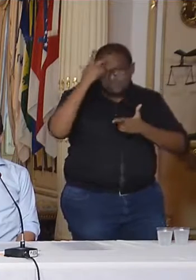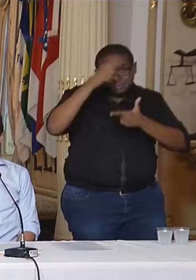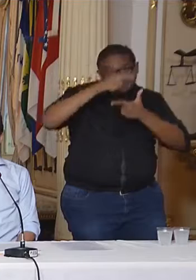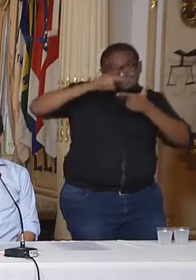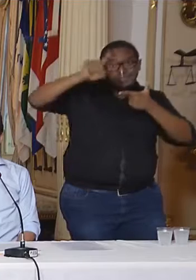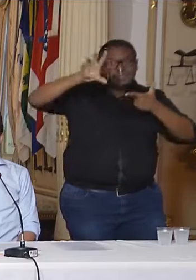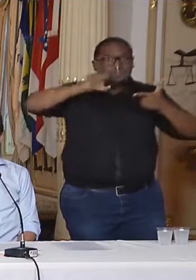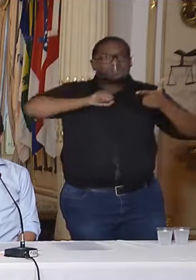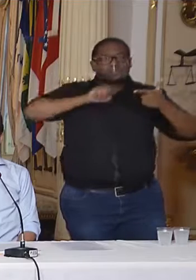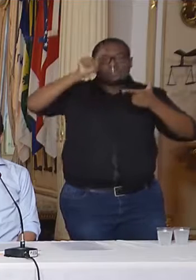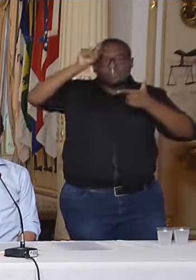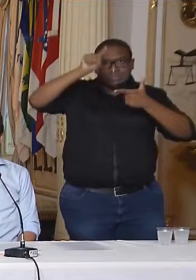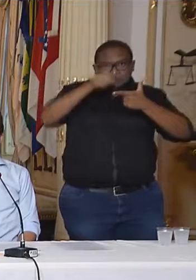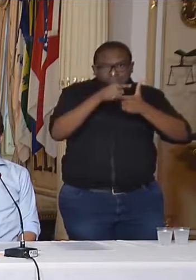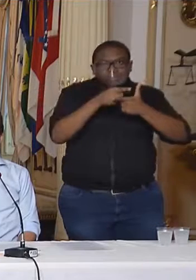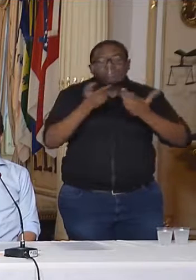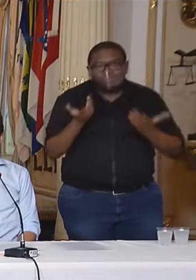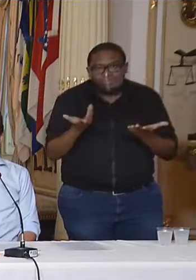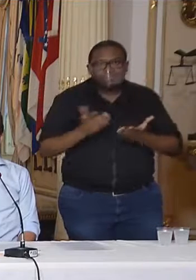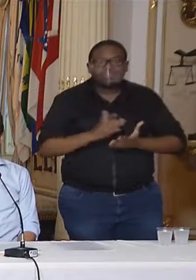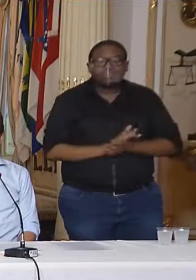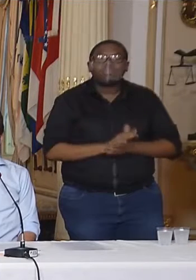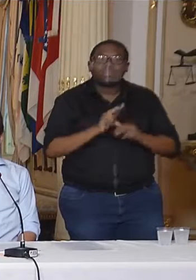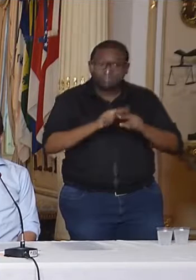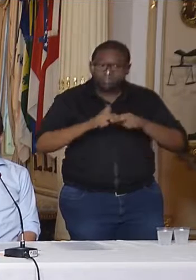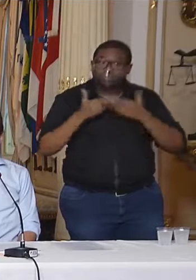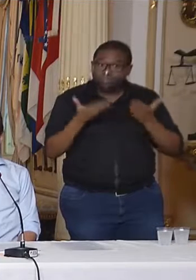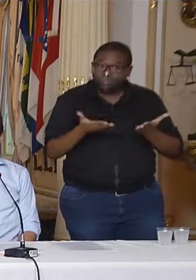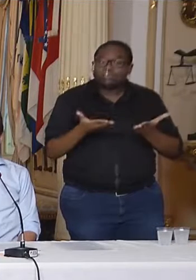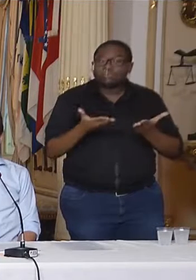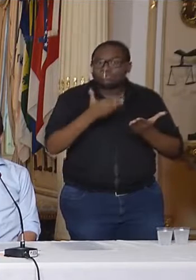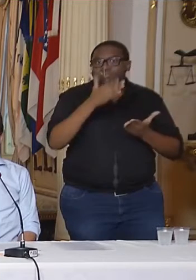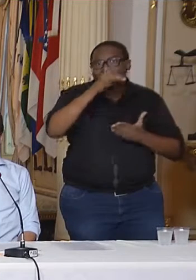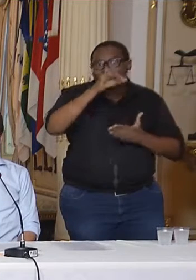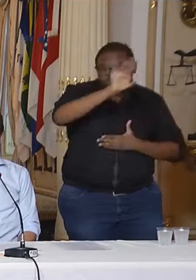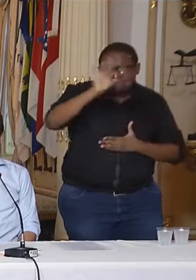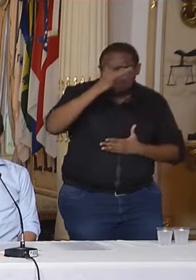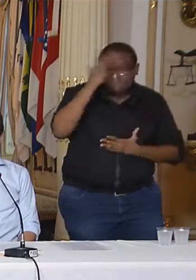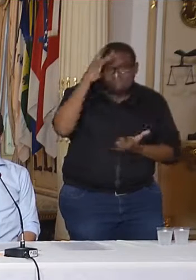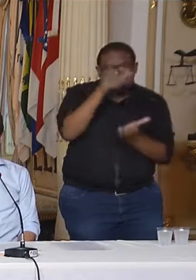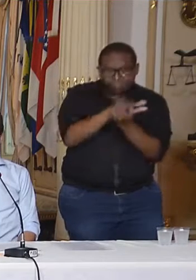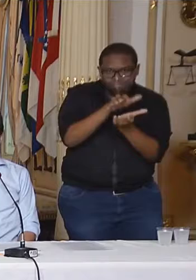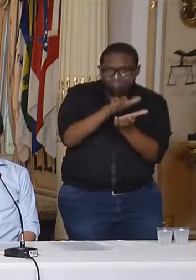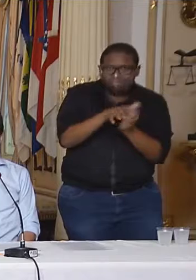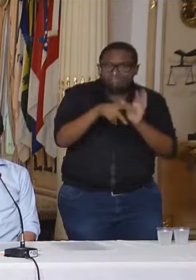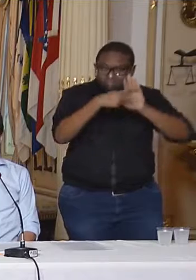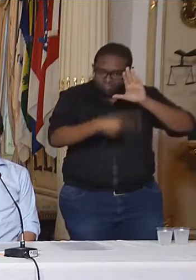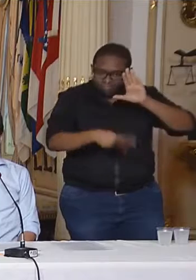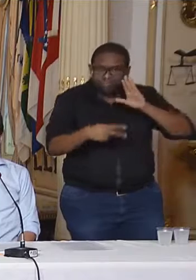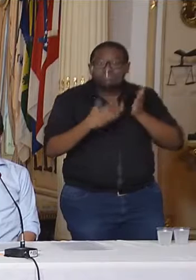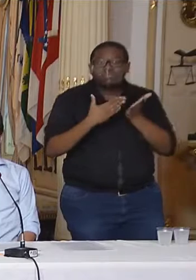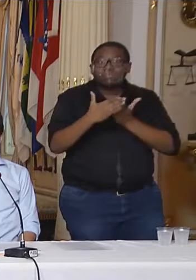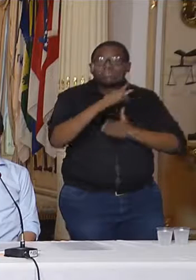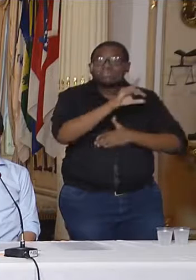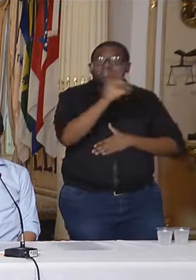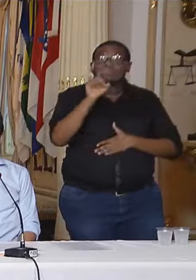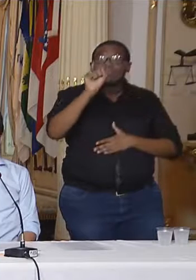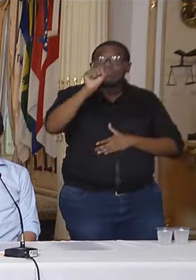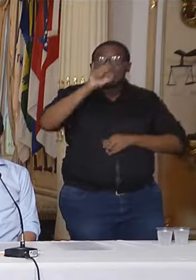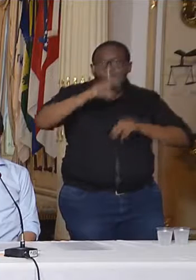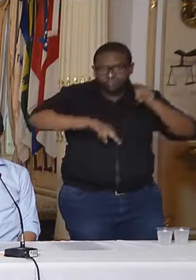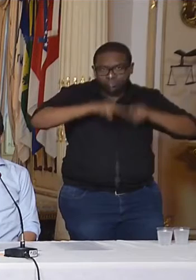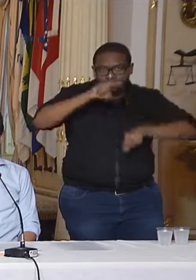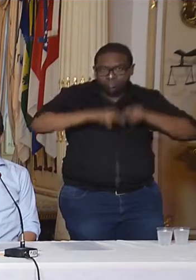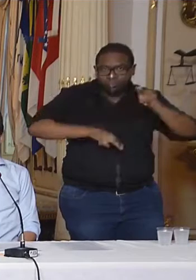transmissão da doença. E é graças a este empenho de cada pernambucano que pudemos dar início, no dia 8 de junho, a este